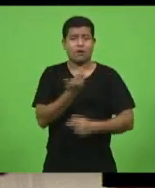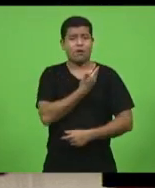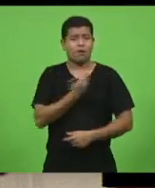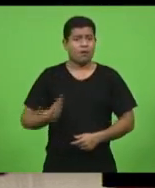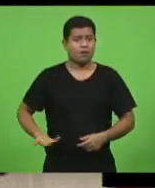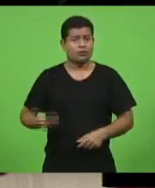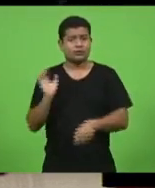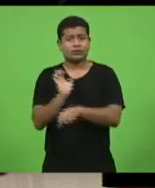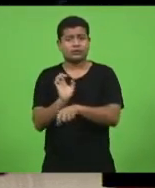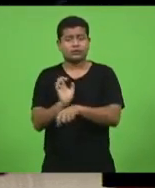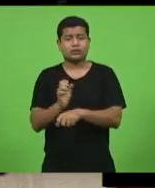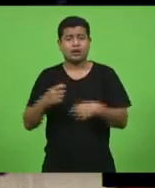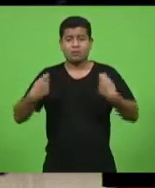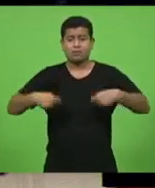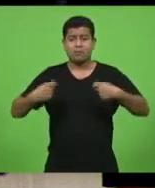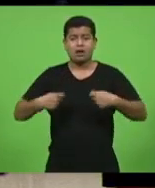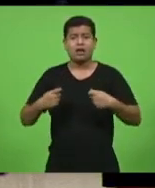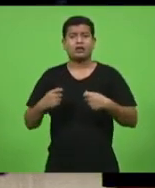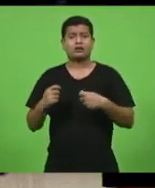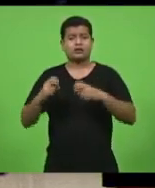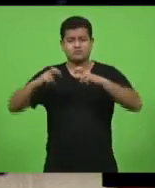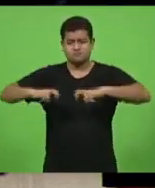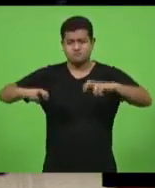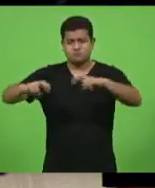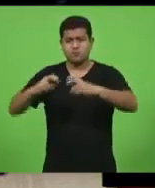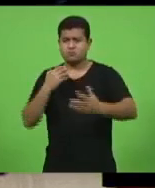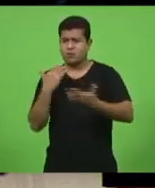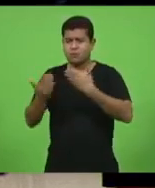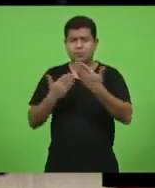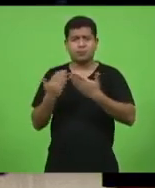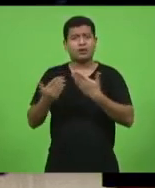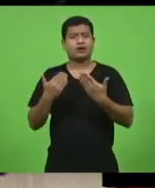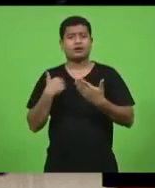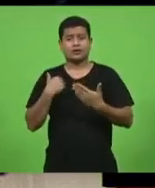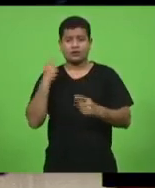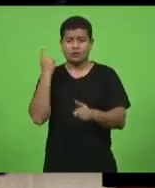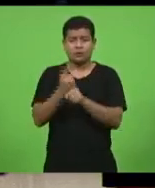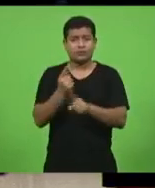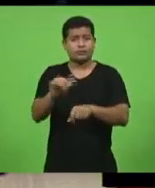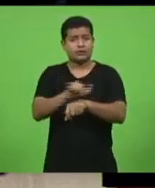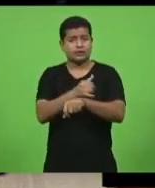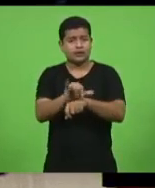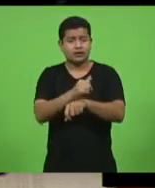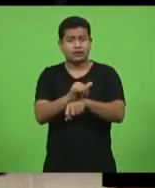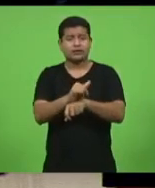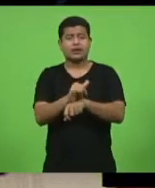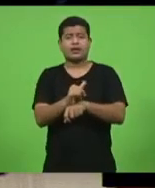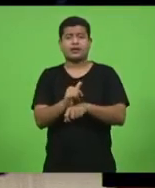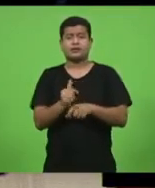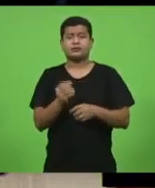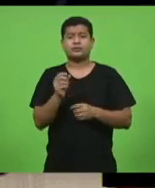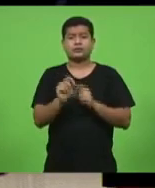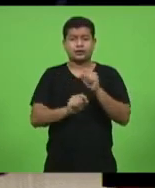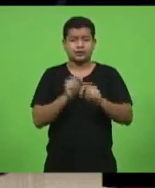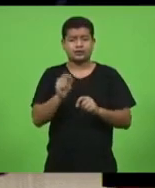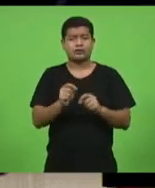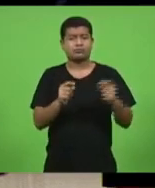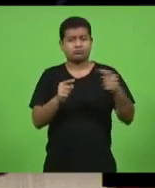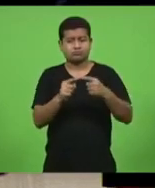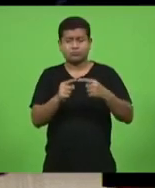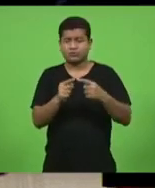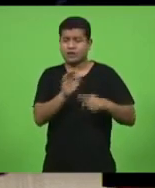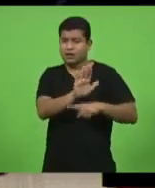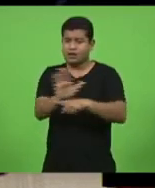uma saída legal, uma saída jurídica que possa atender essa demanda que está reprimida. E o povo lá